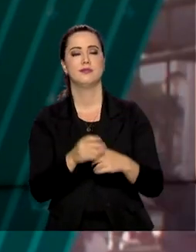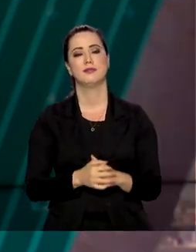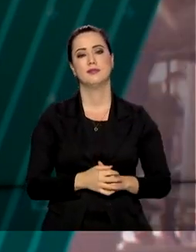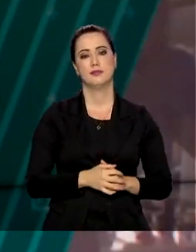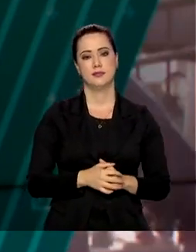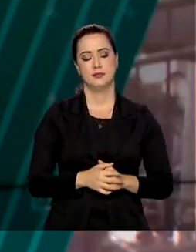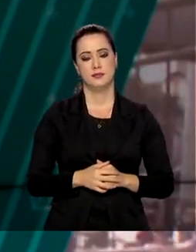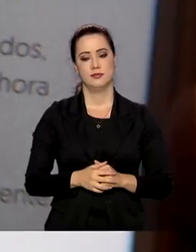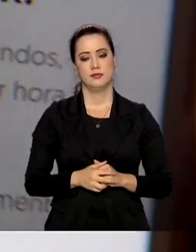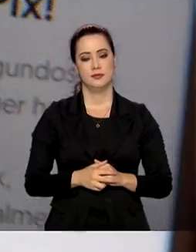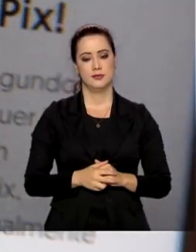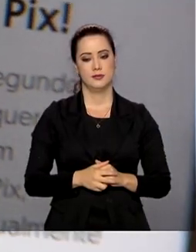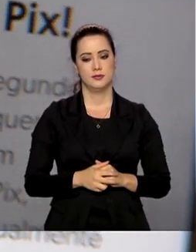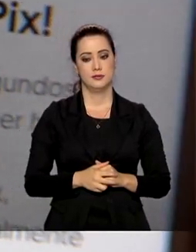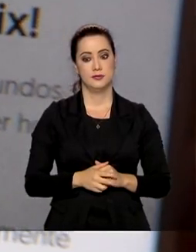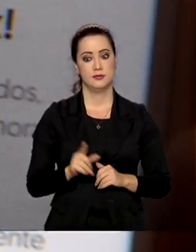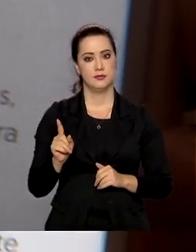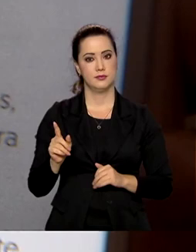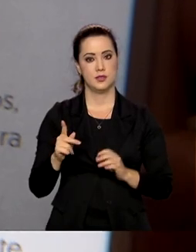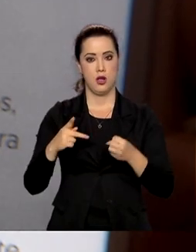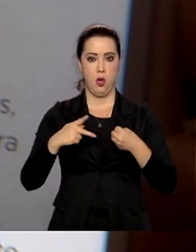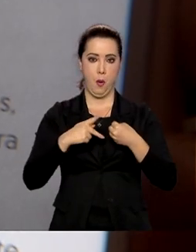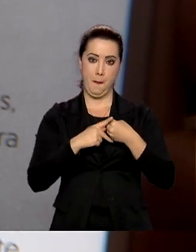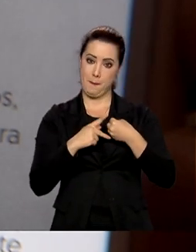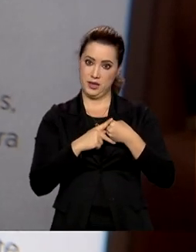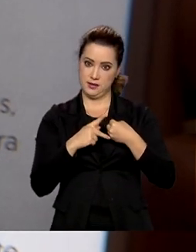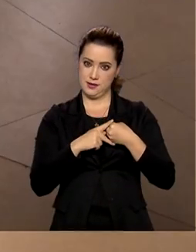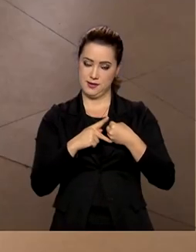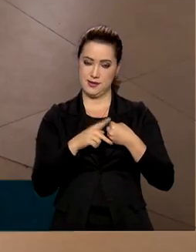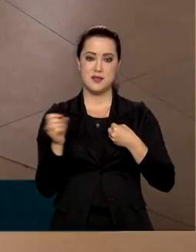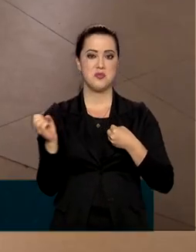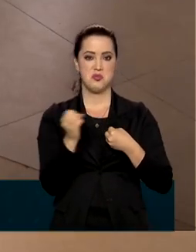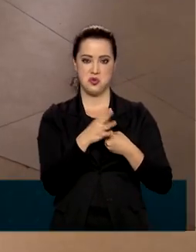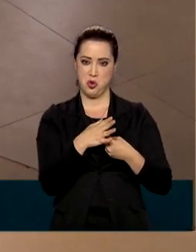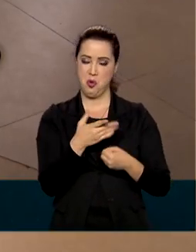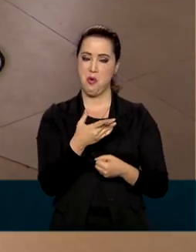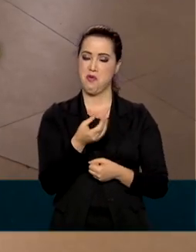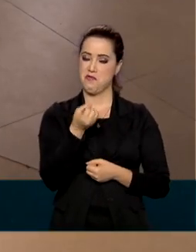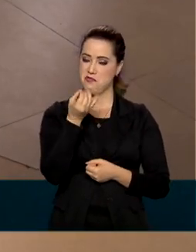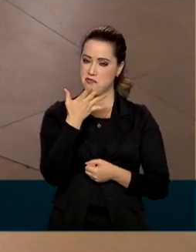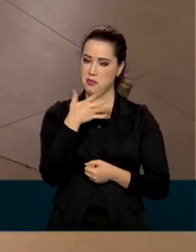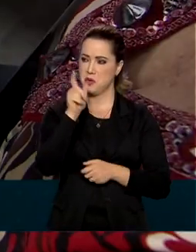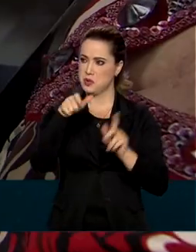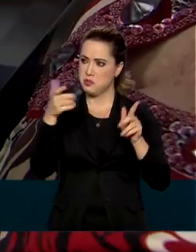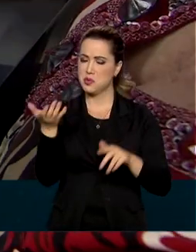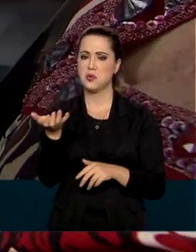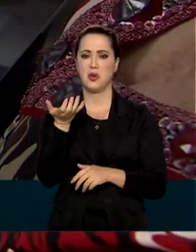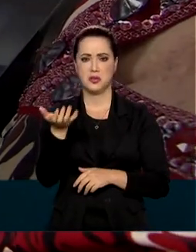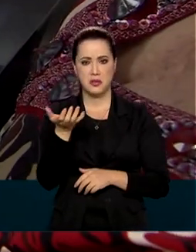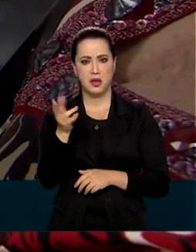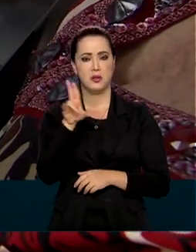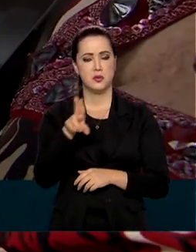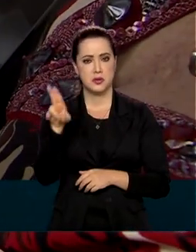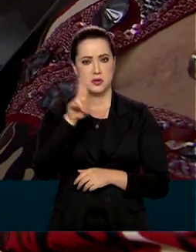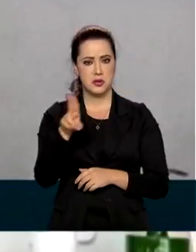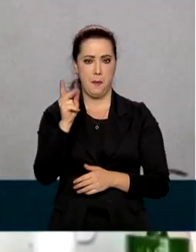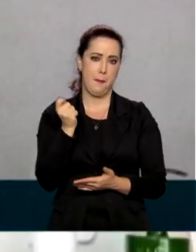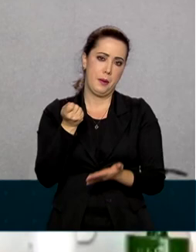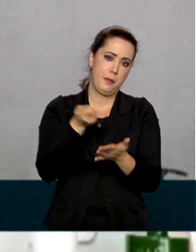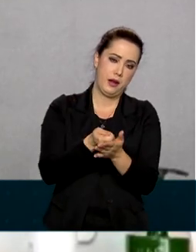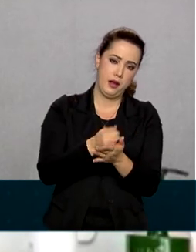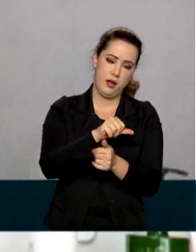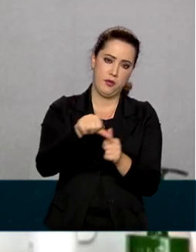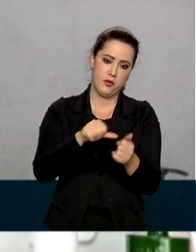neste ano. O PIX tem sido o novo queridinho de muitos brasileiros na hora de pagar contas ou transferir dinheiro.